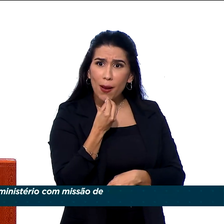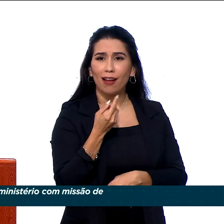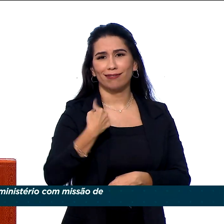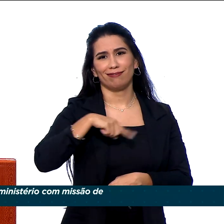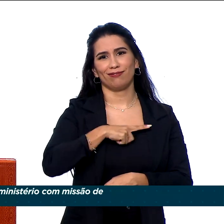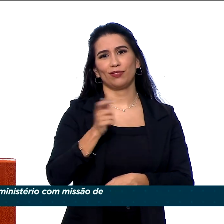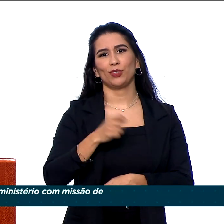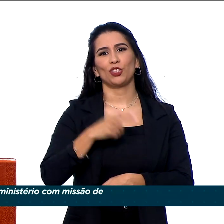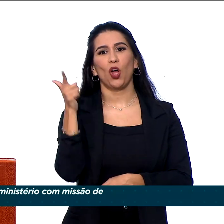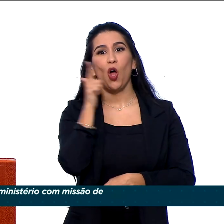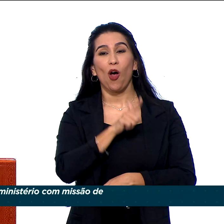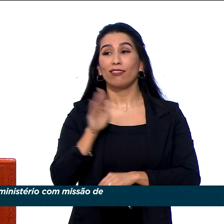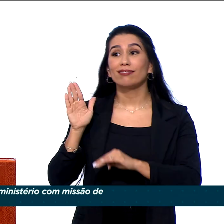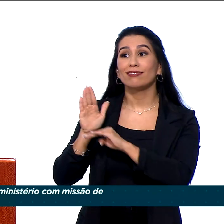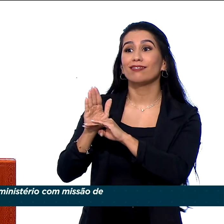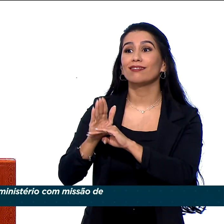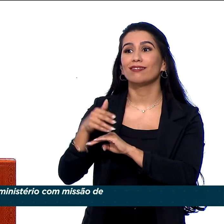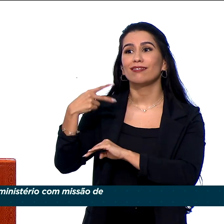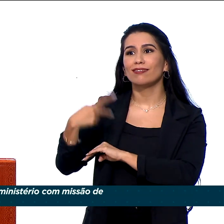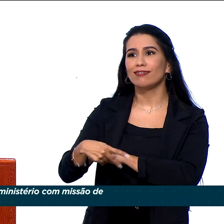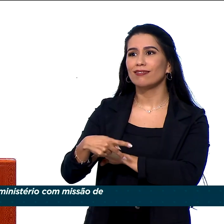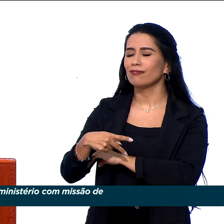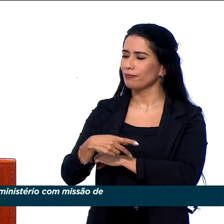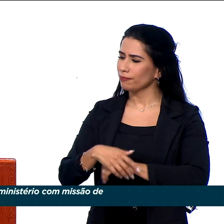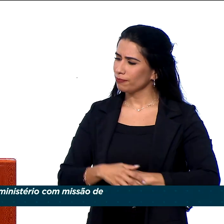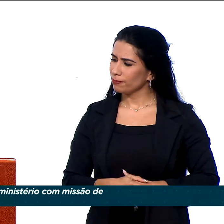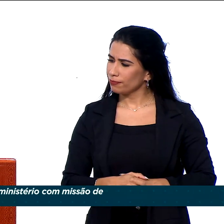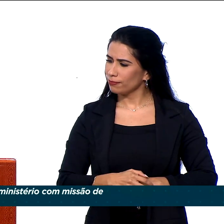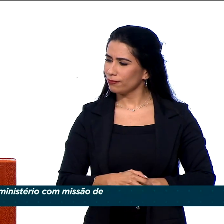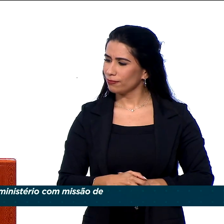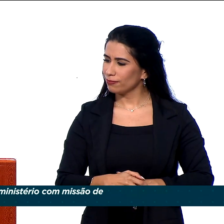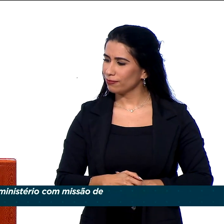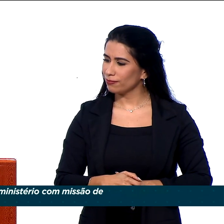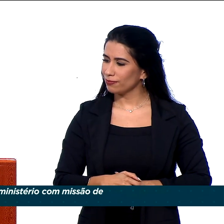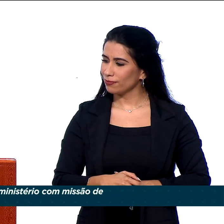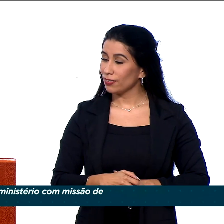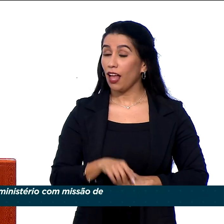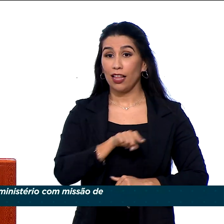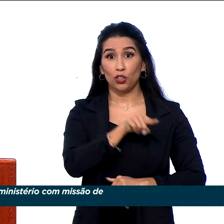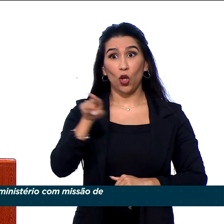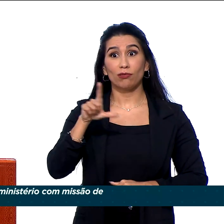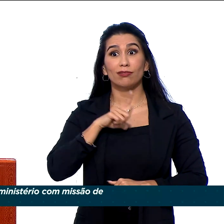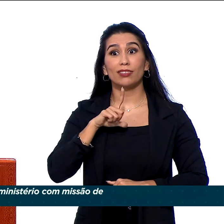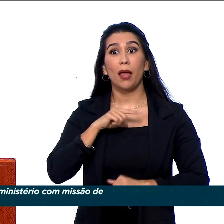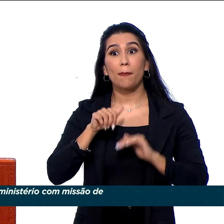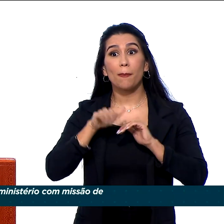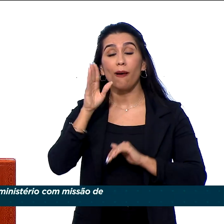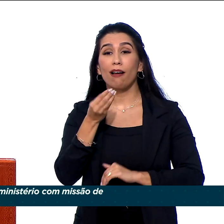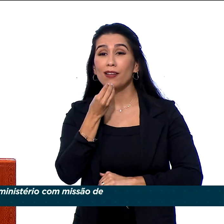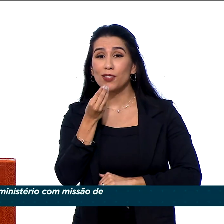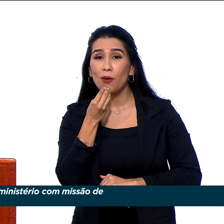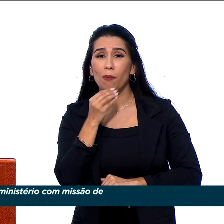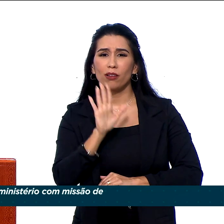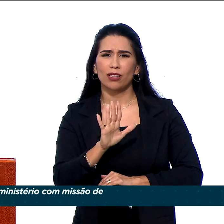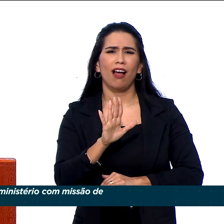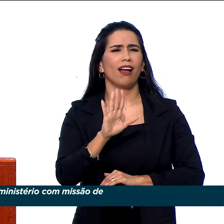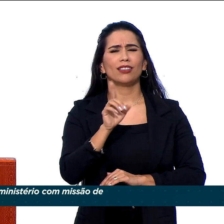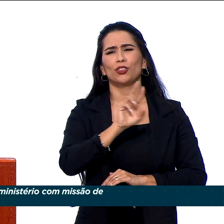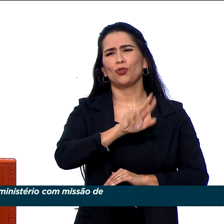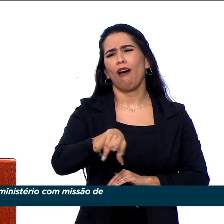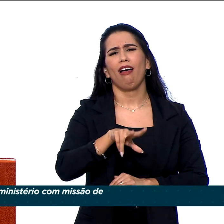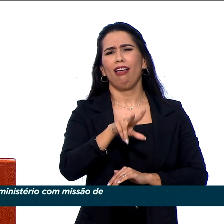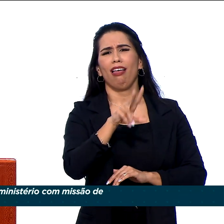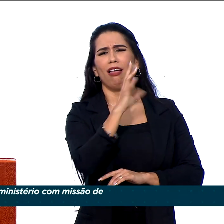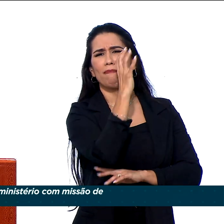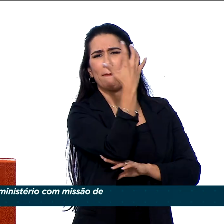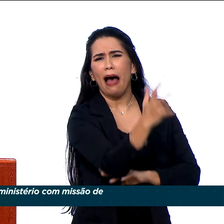a que o garimpo ilegal possa cessar e ter outras oportunidades dignas, em vez de destruir, contaminar,